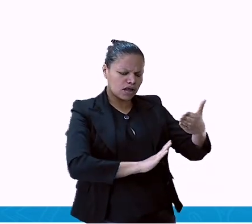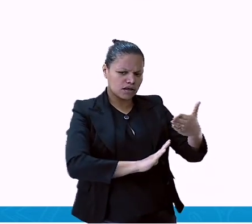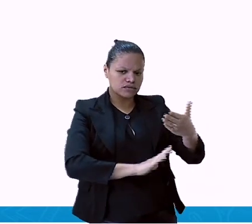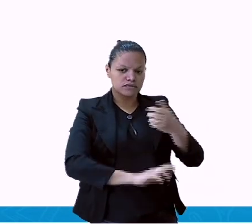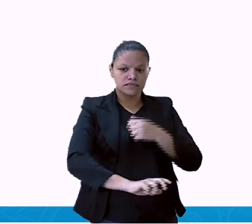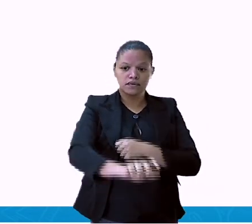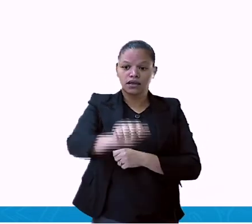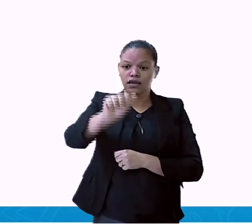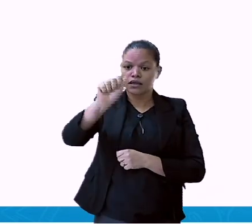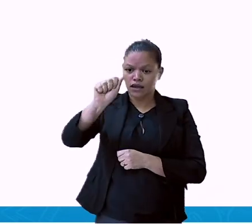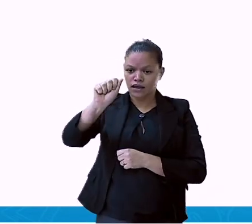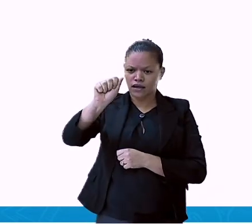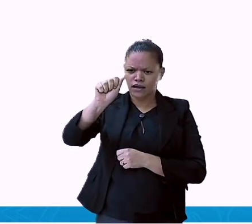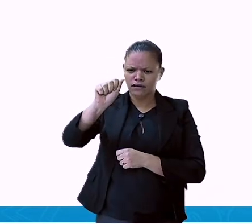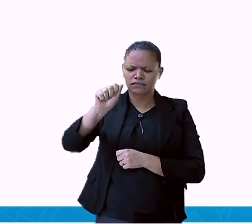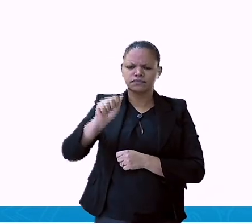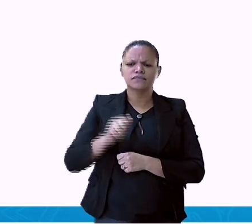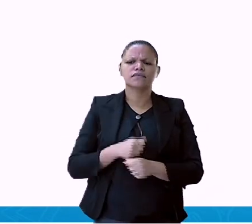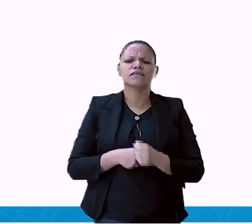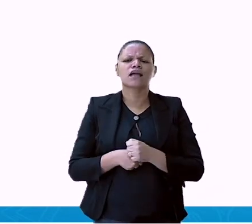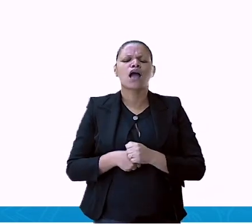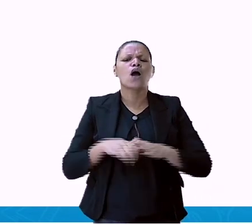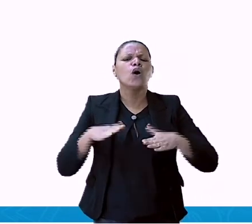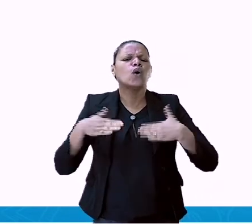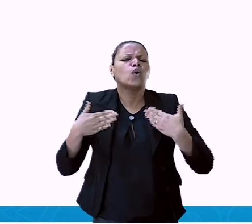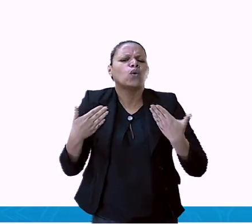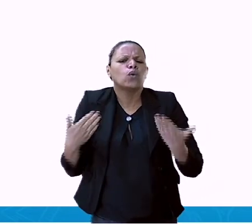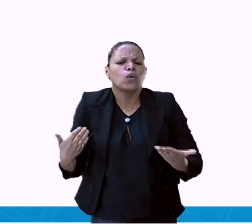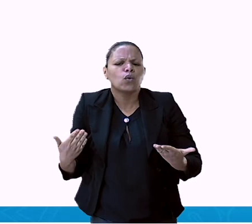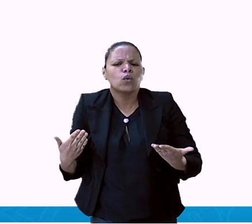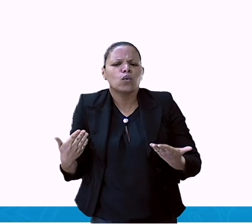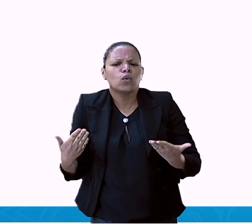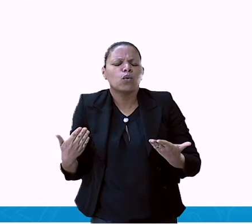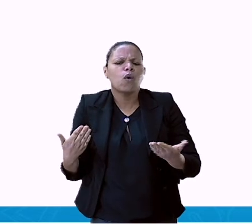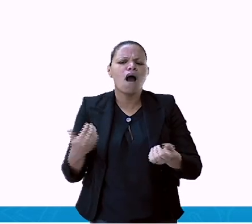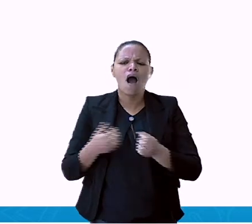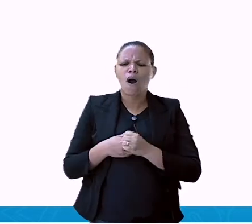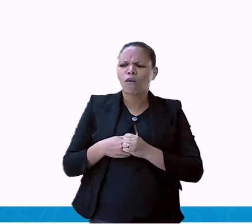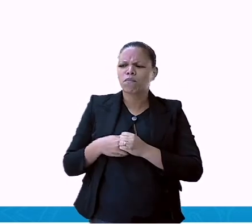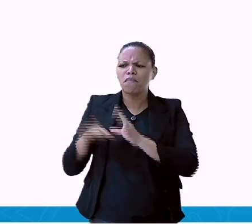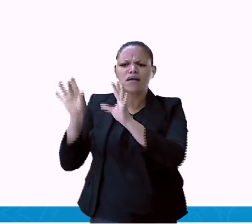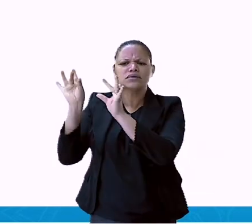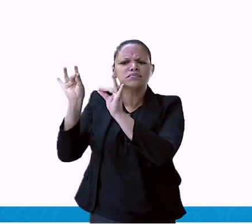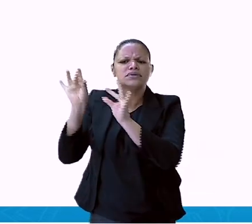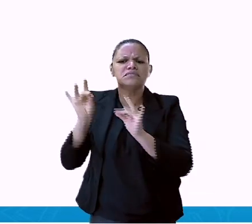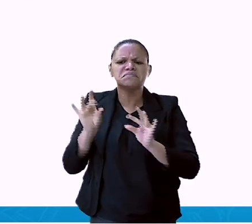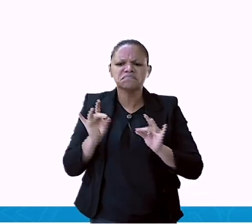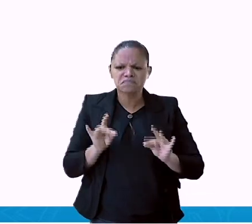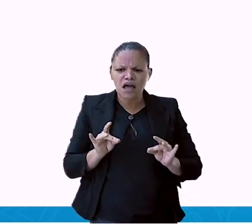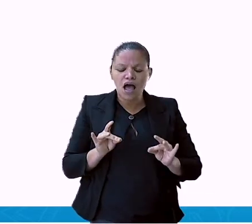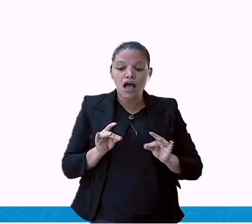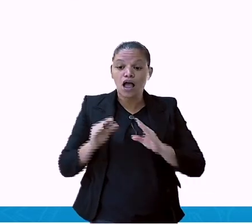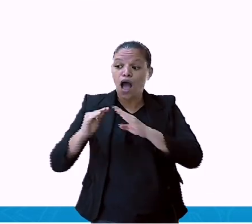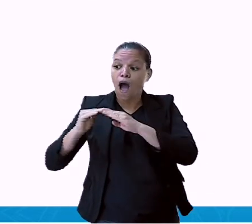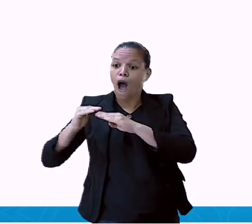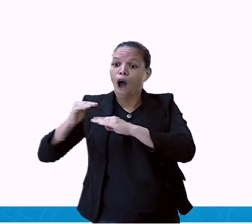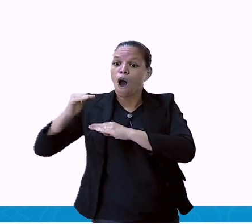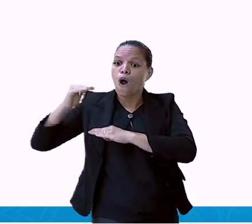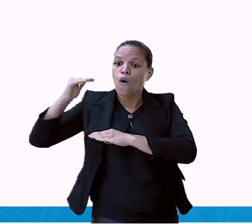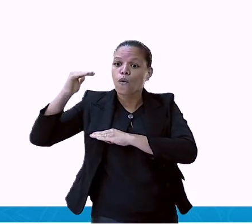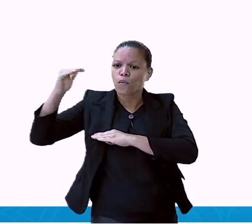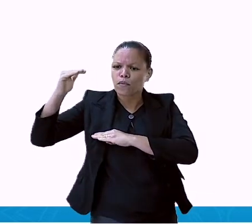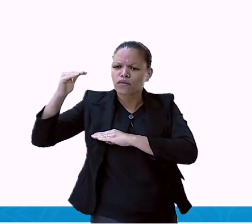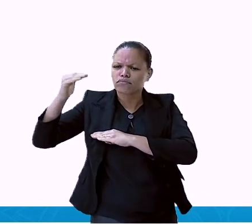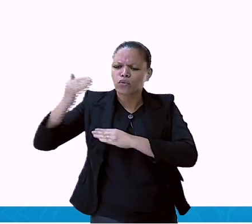seguinte. Qual especialidade teve aumento de consultas entre o primeiro e o